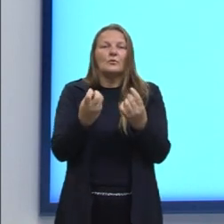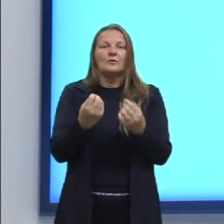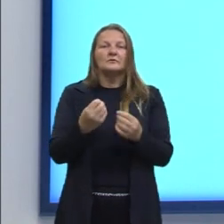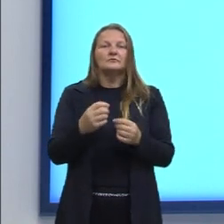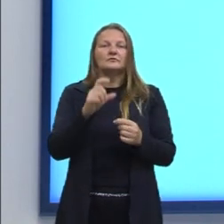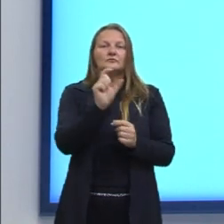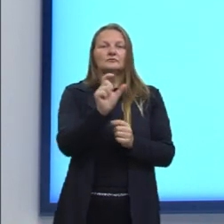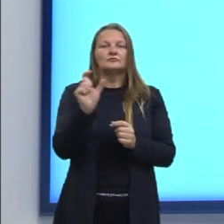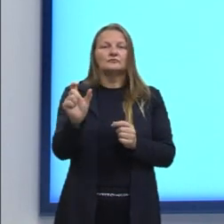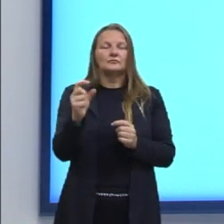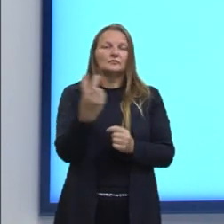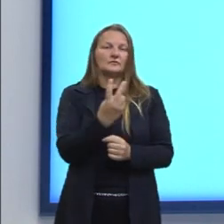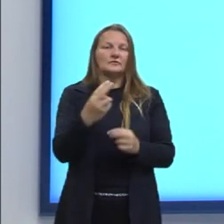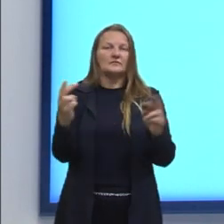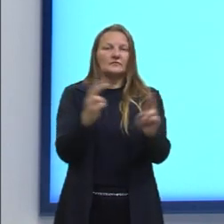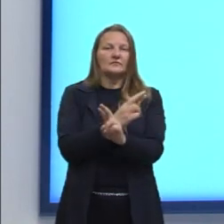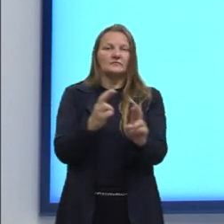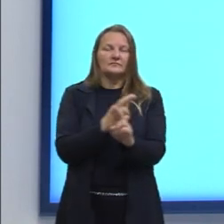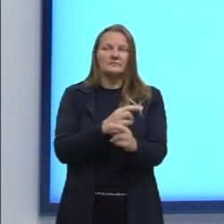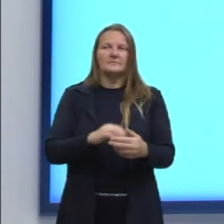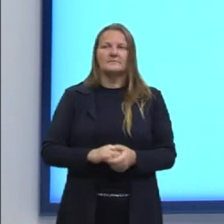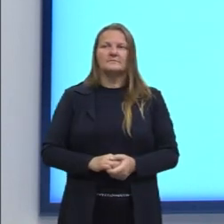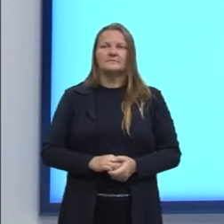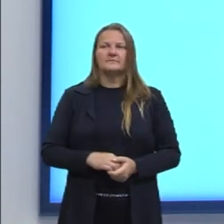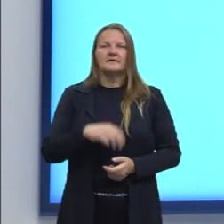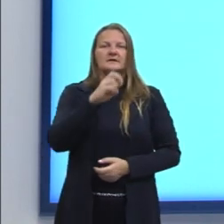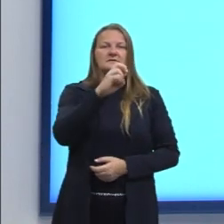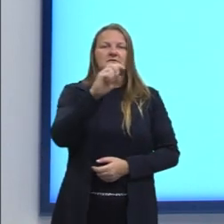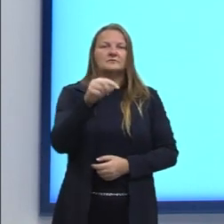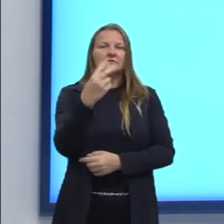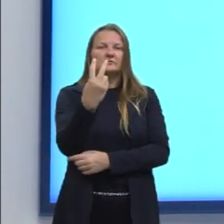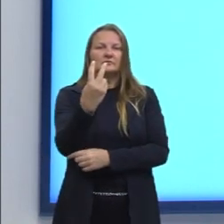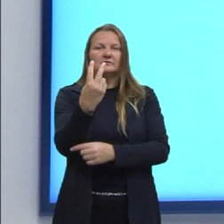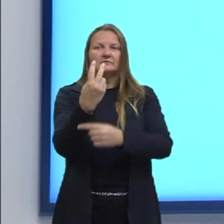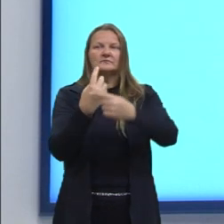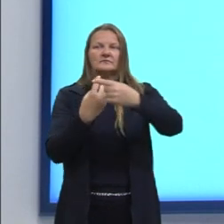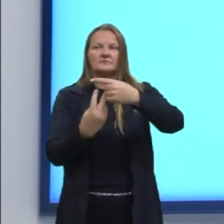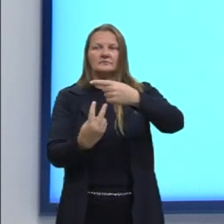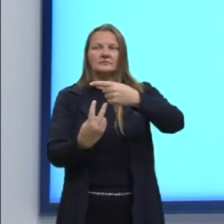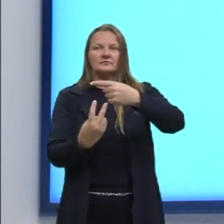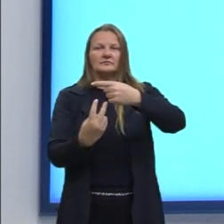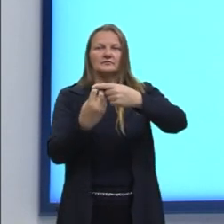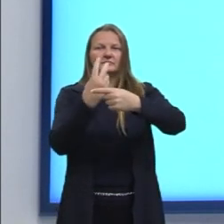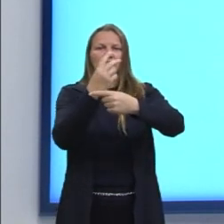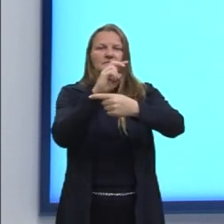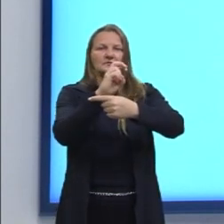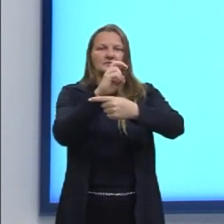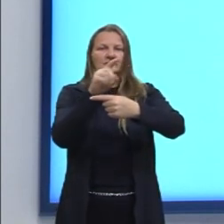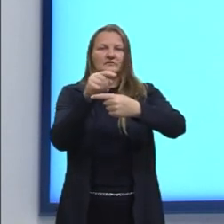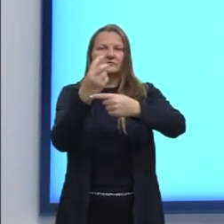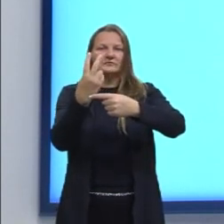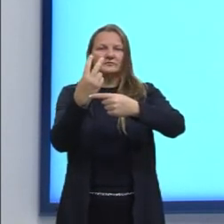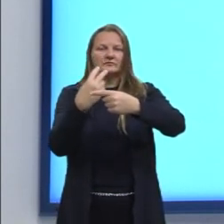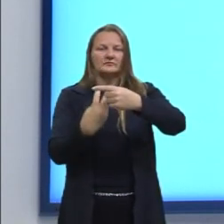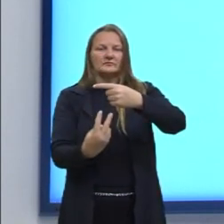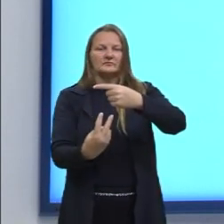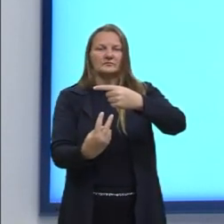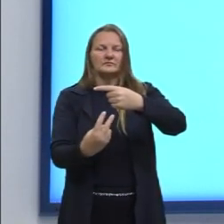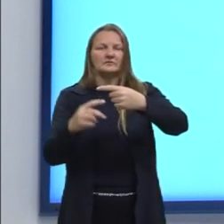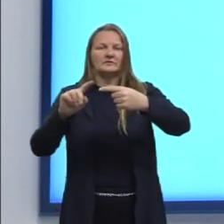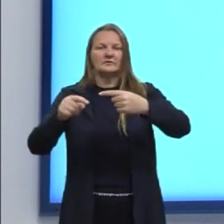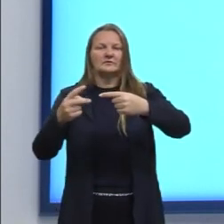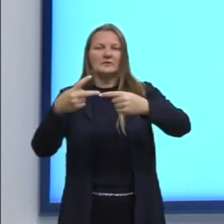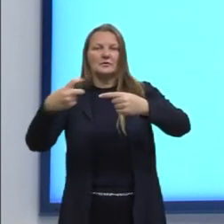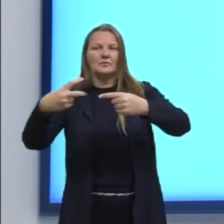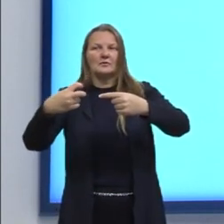termos envolvidos. E aí nós teríamos 5,2 sobre 2 que resulta 2